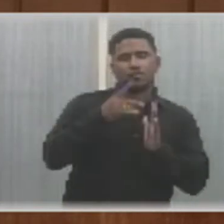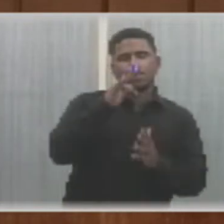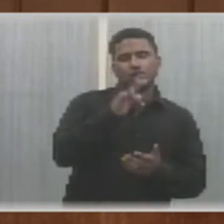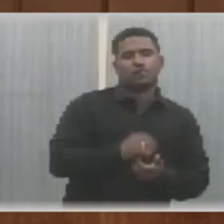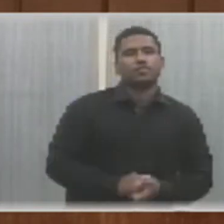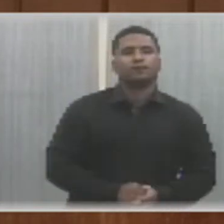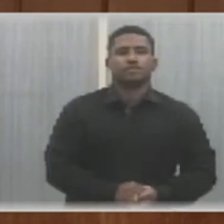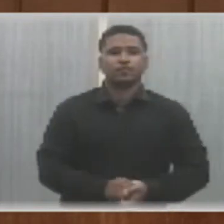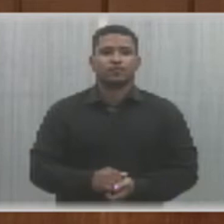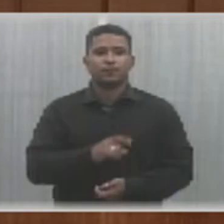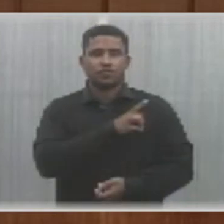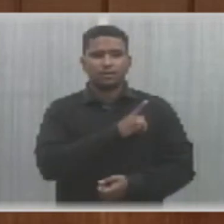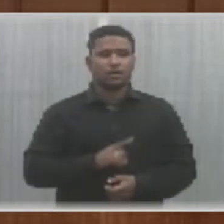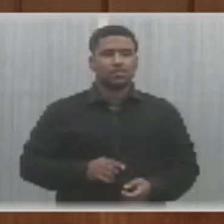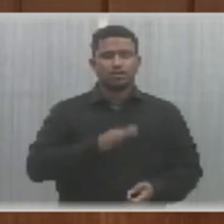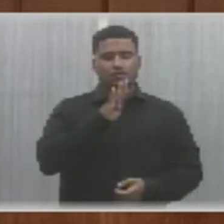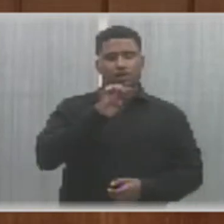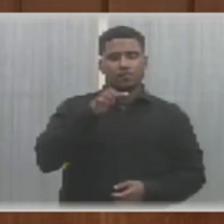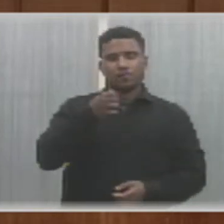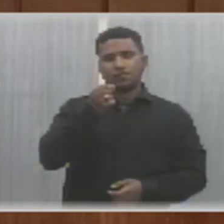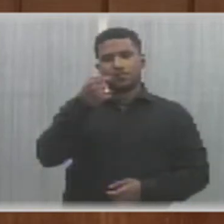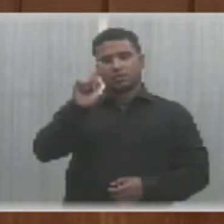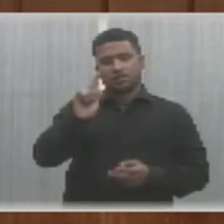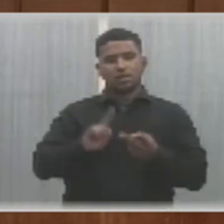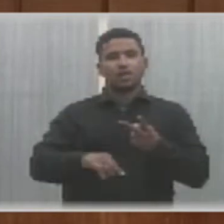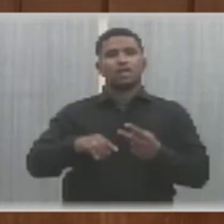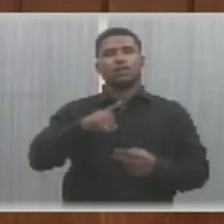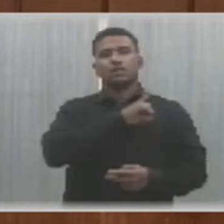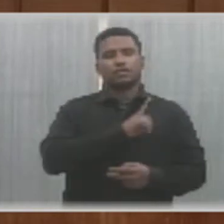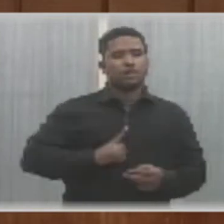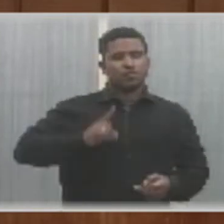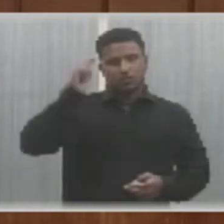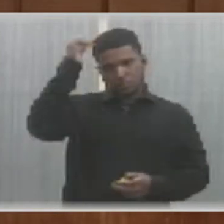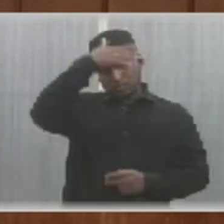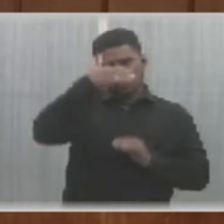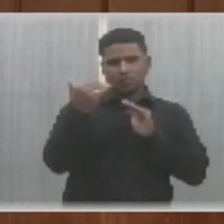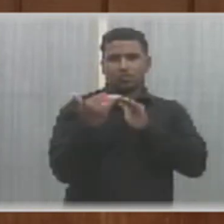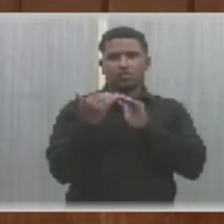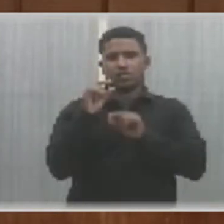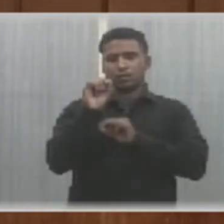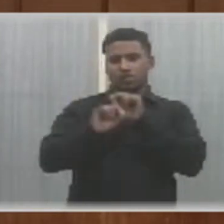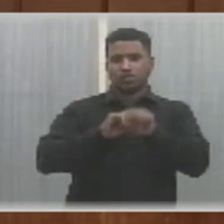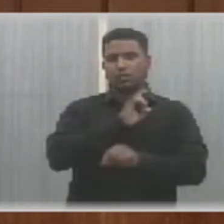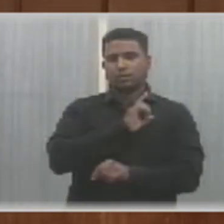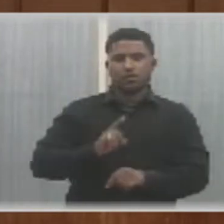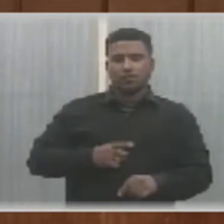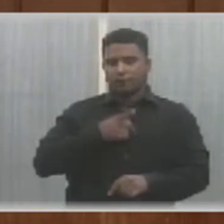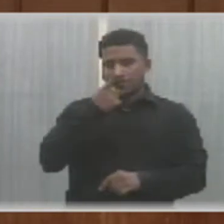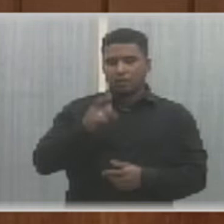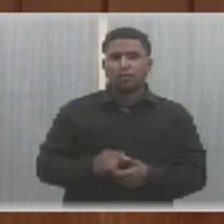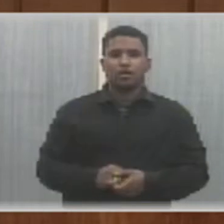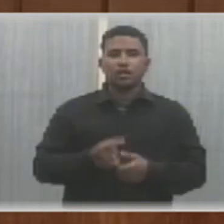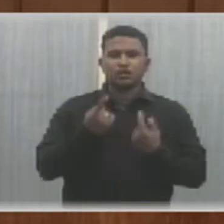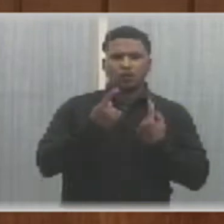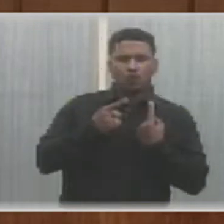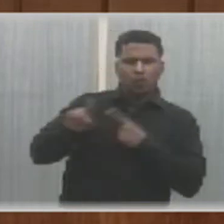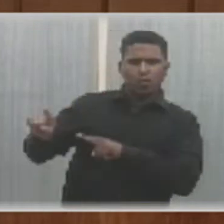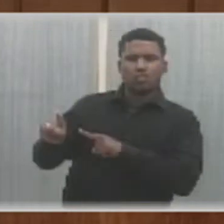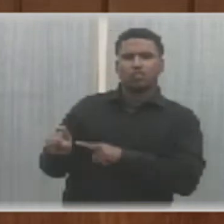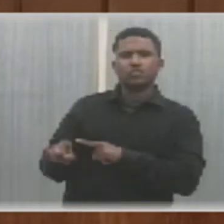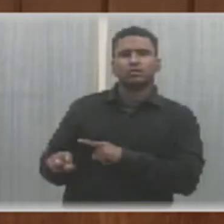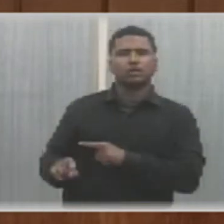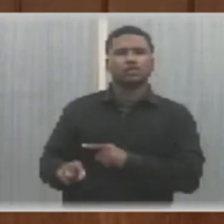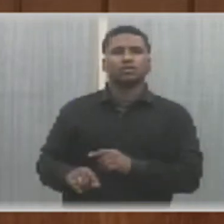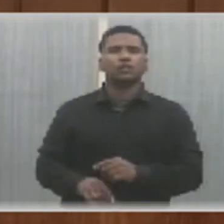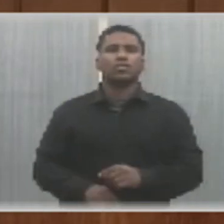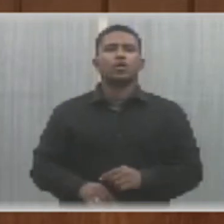os senhores deputados Gustavo Neiva e Bessá se solidarizaram com o pronunciamento do orador e se posicionaram contra as críticas proferidas